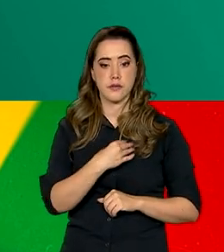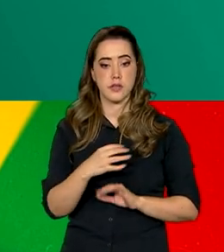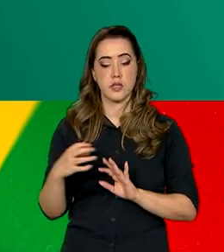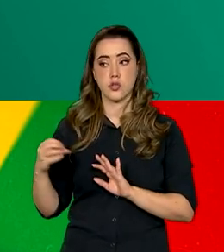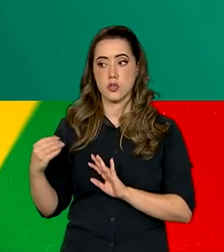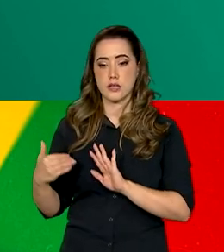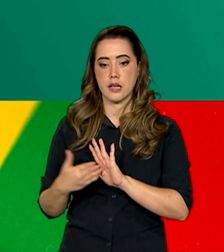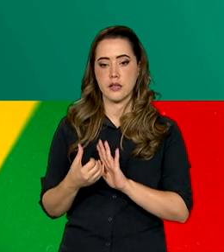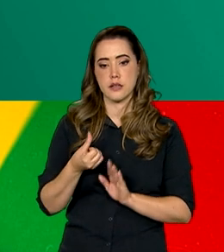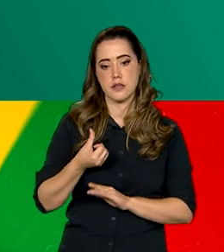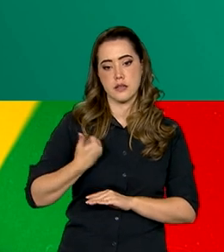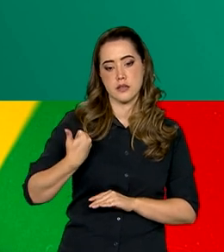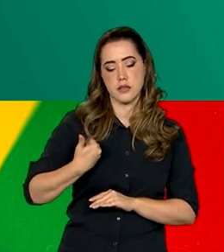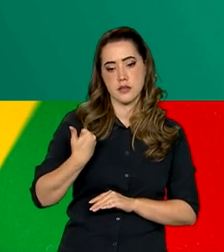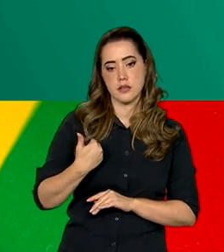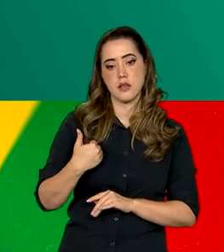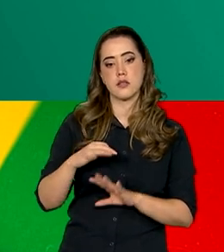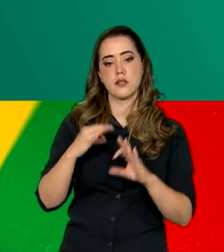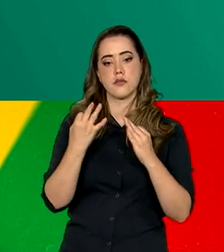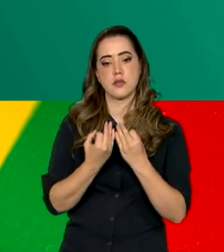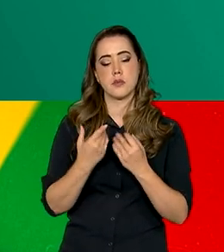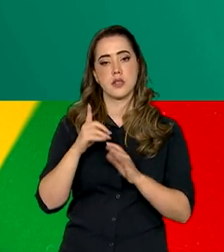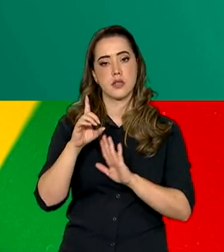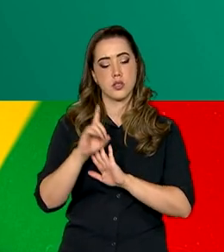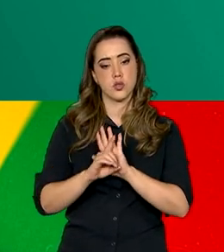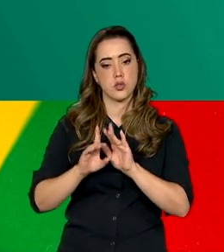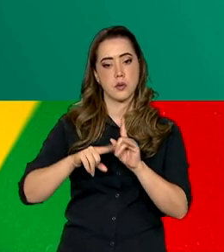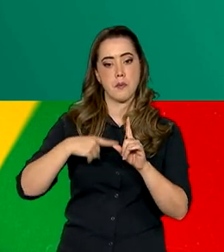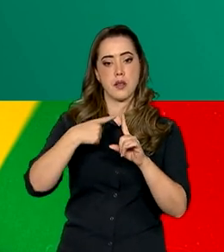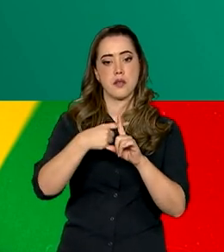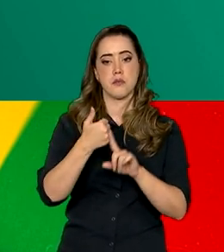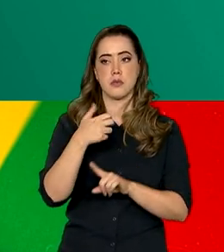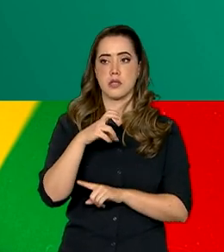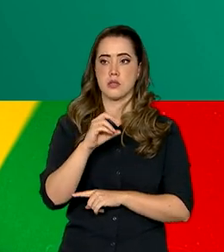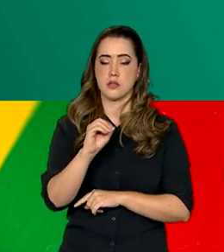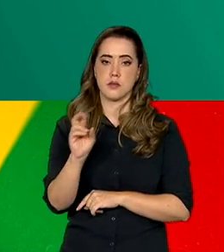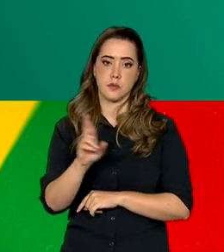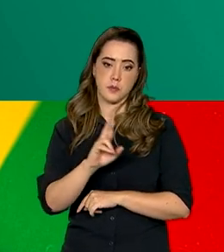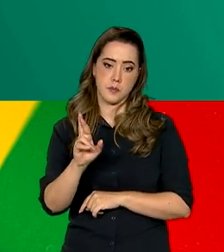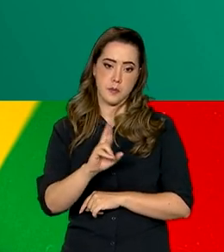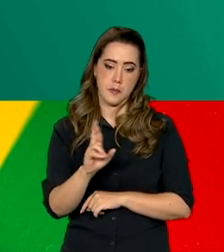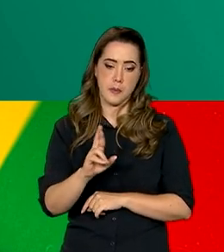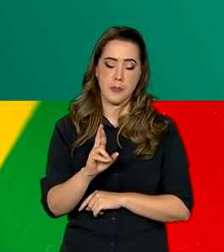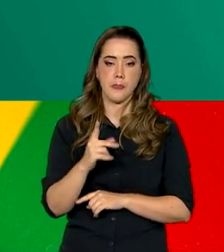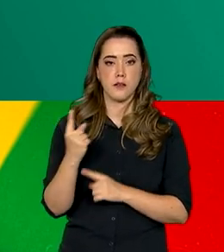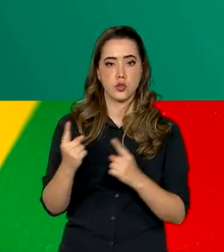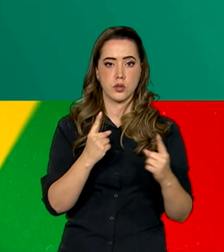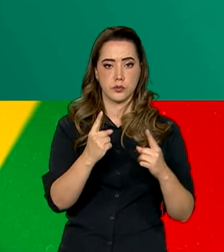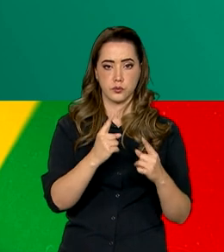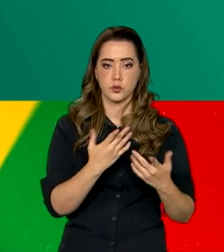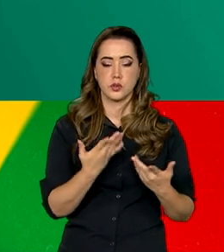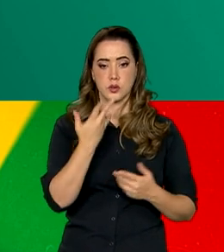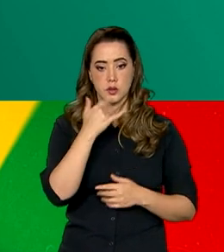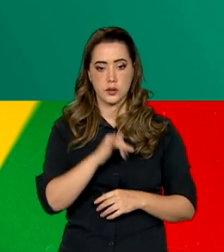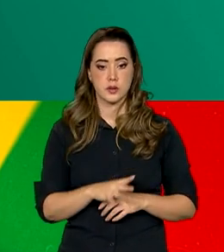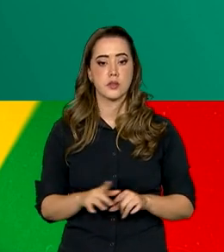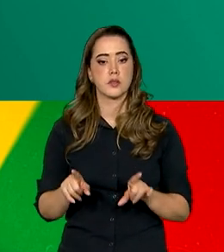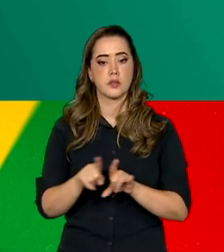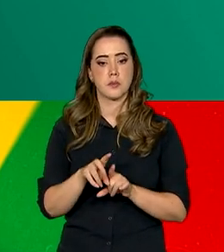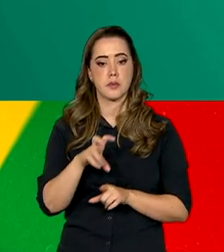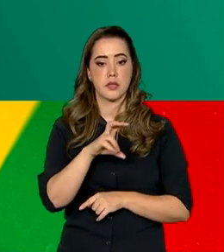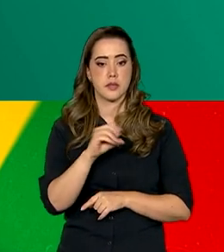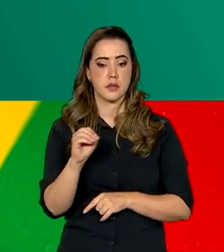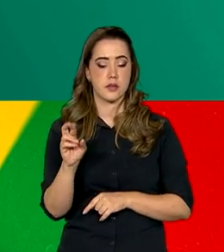0 a 6 anos, a família tem direito a mais R$ 150,00 por cada criança e mais R